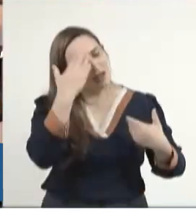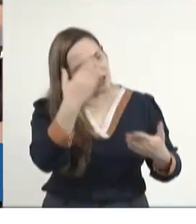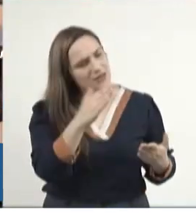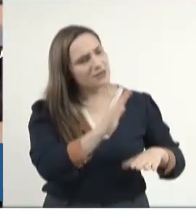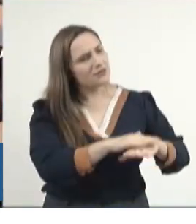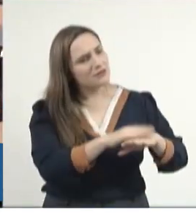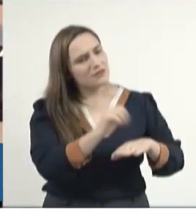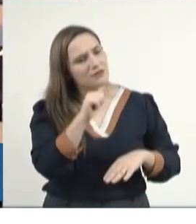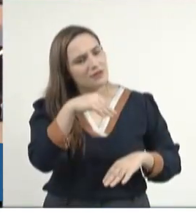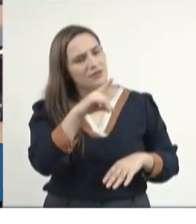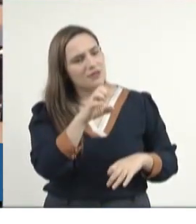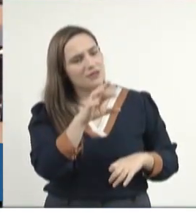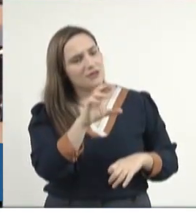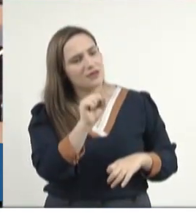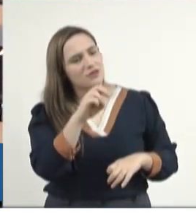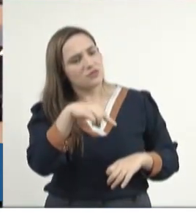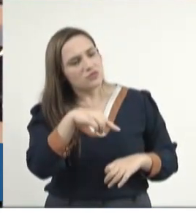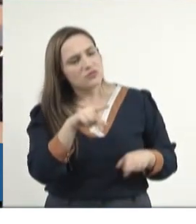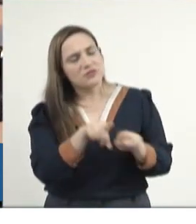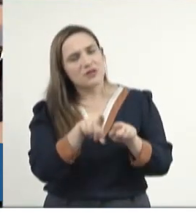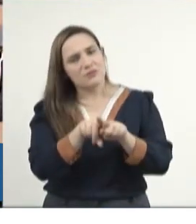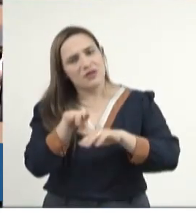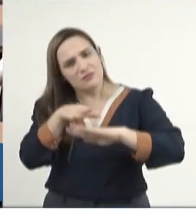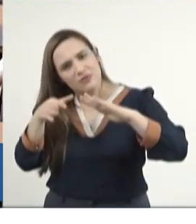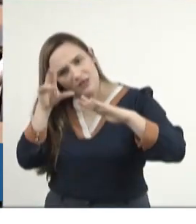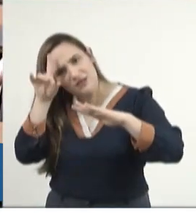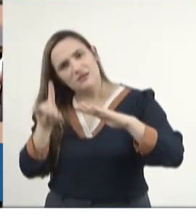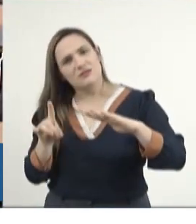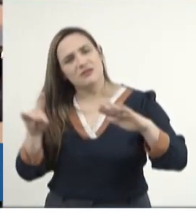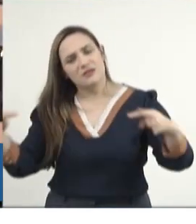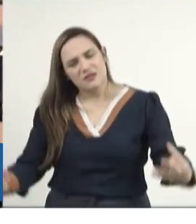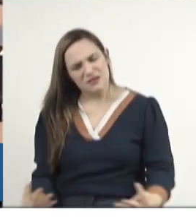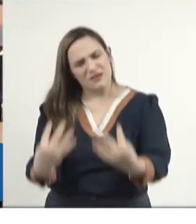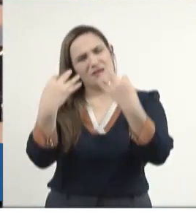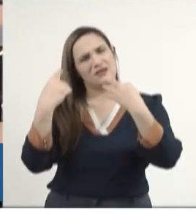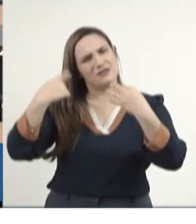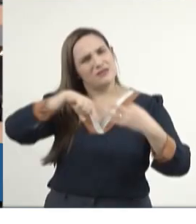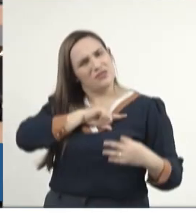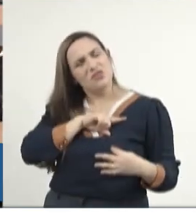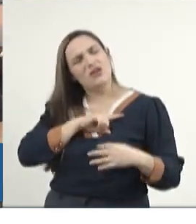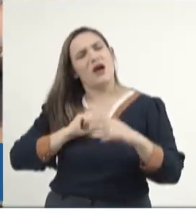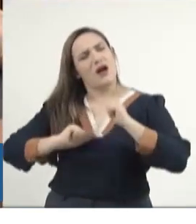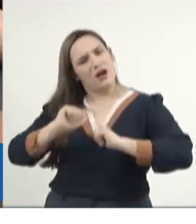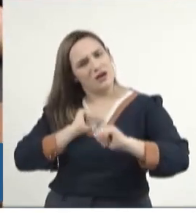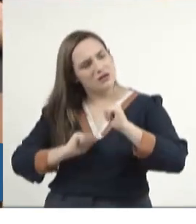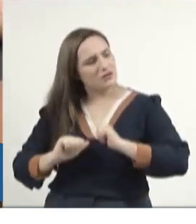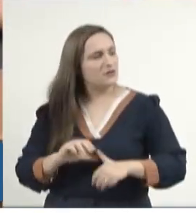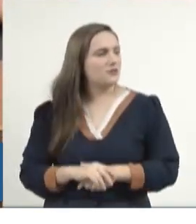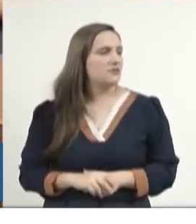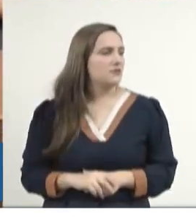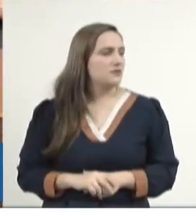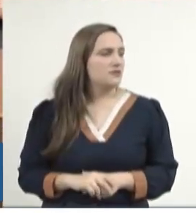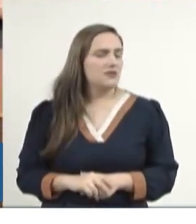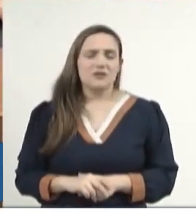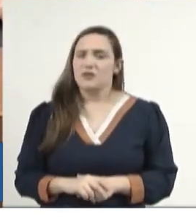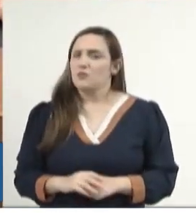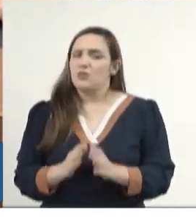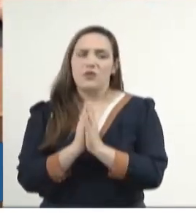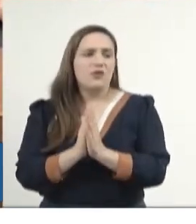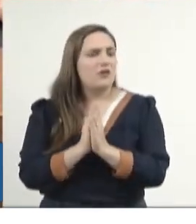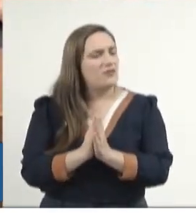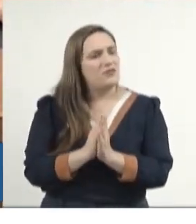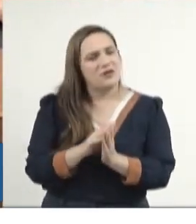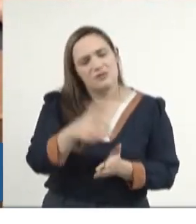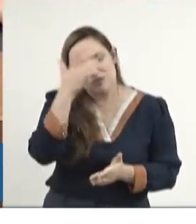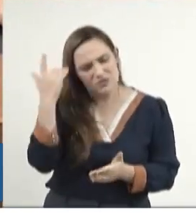a mesa presente, para que olhe pelos nossos artistas e não mais os deixem morrer